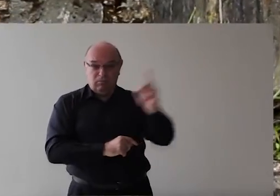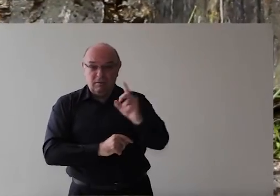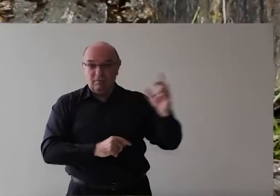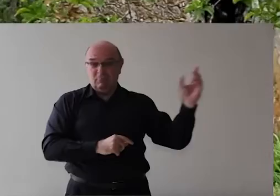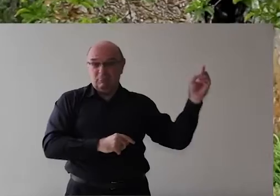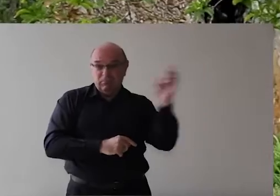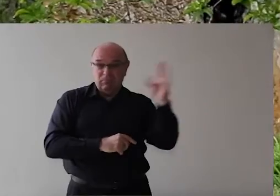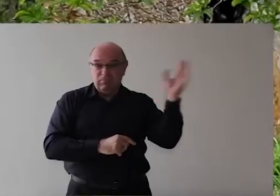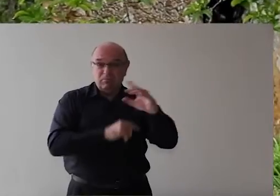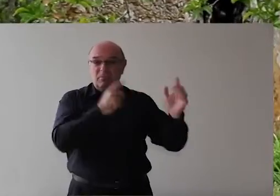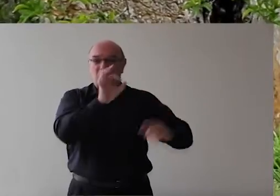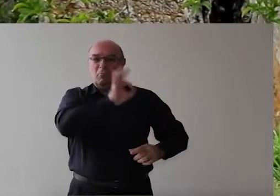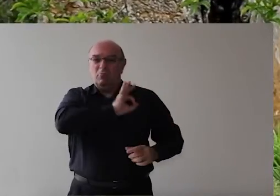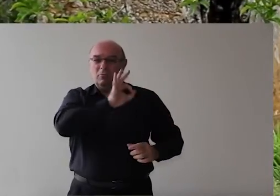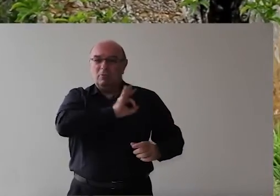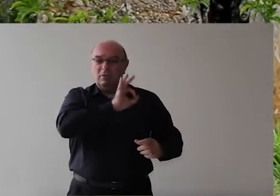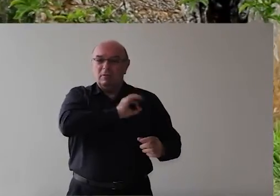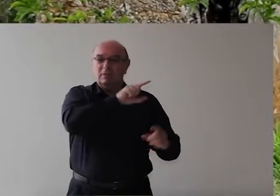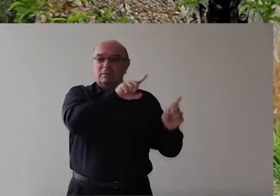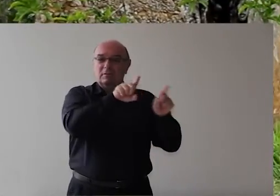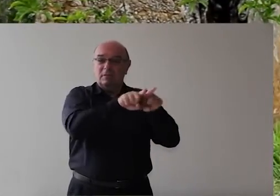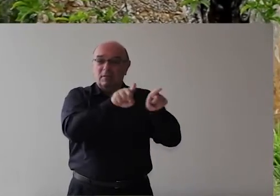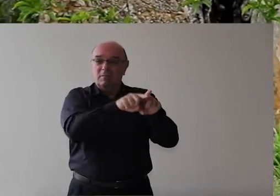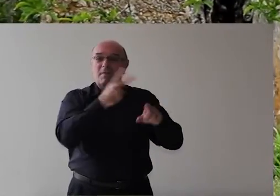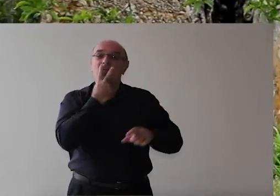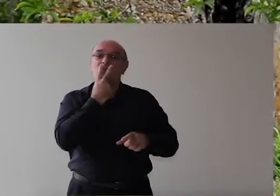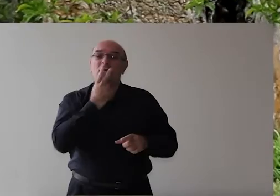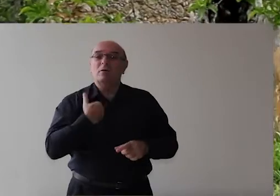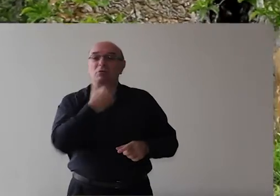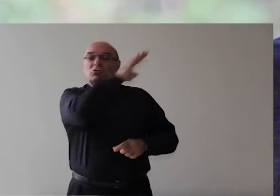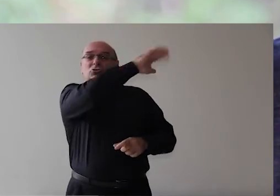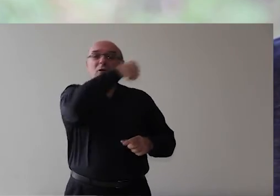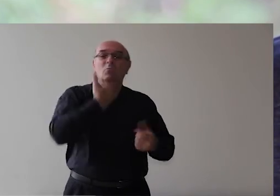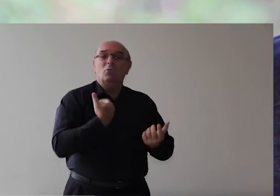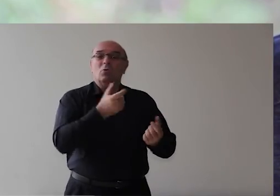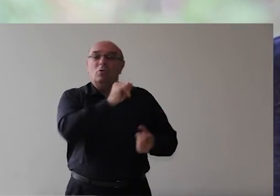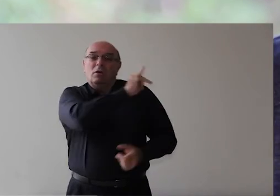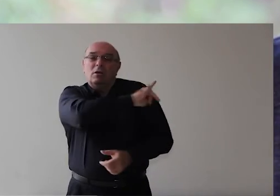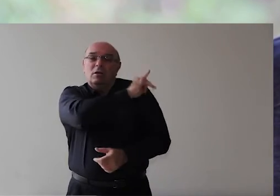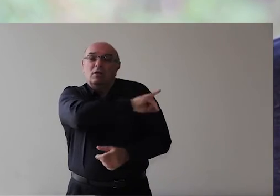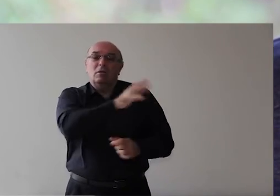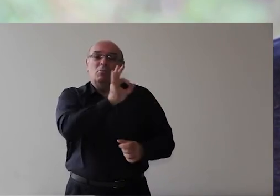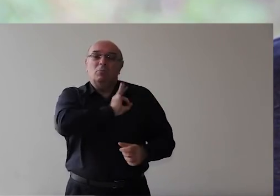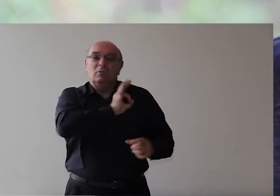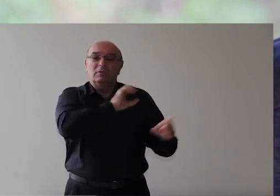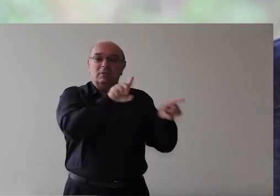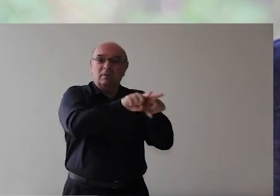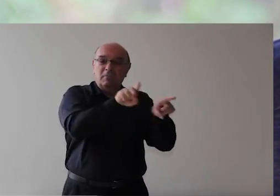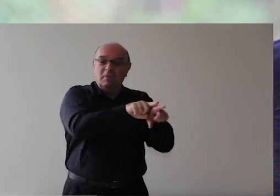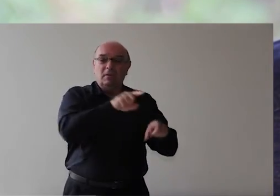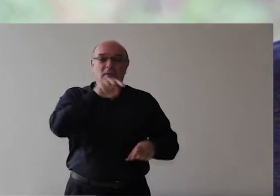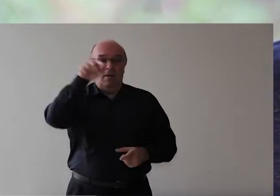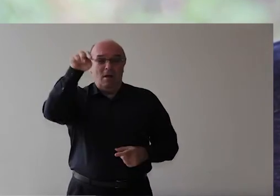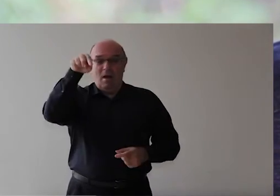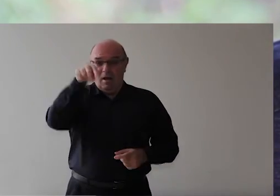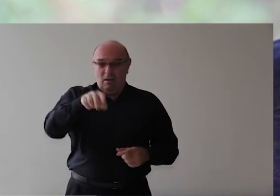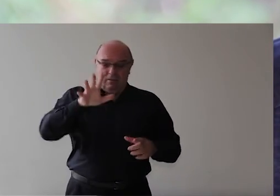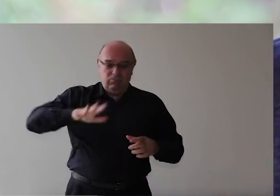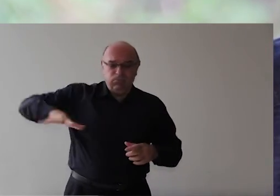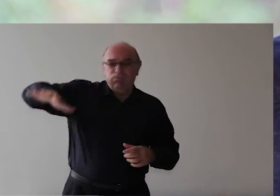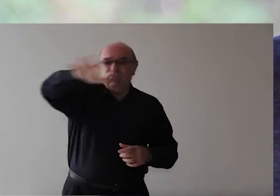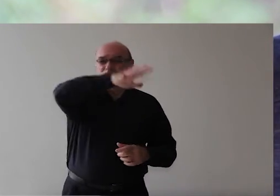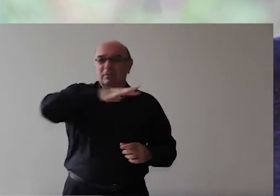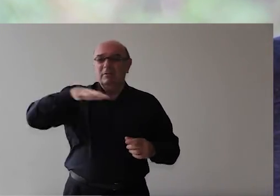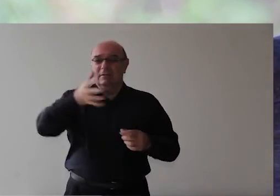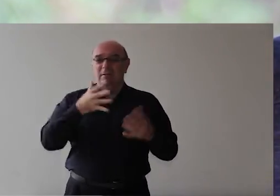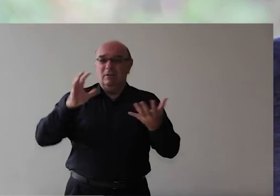Como Também pediu o reforço Ao Rio de Janeiro Ficando na verdade Cinco dias De motim Cinco dias De ressurreição